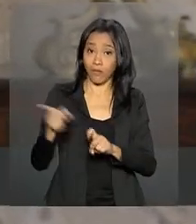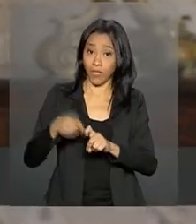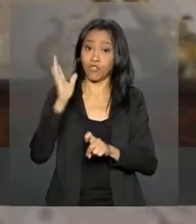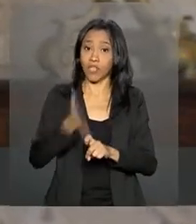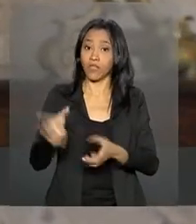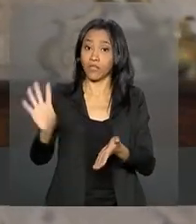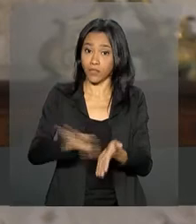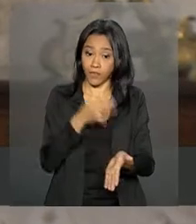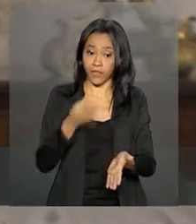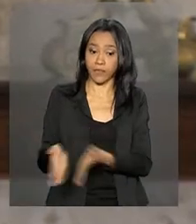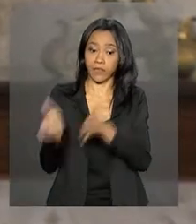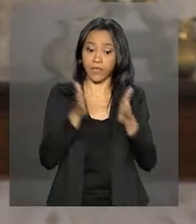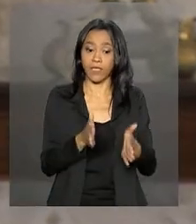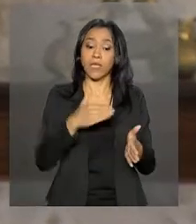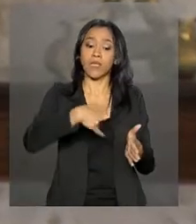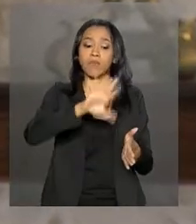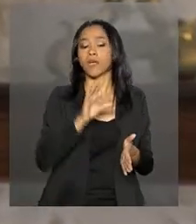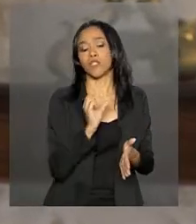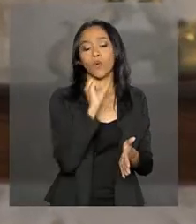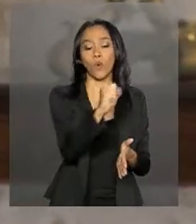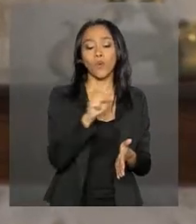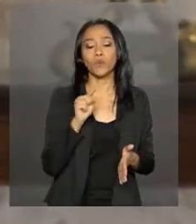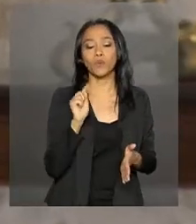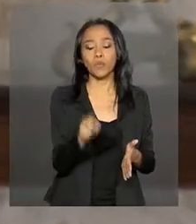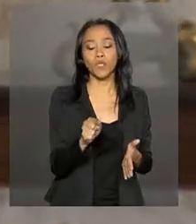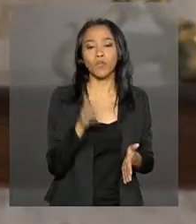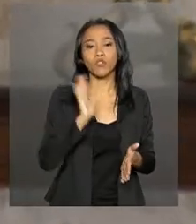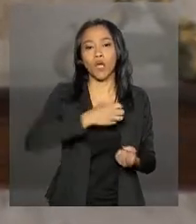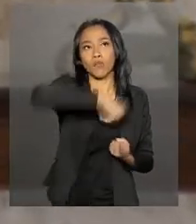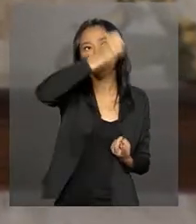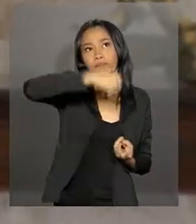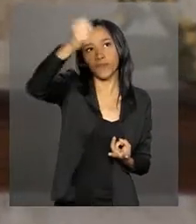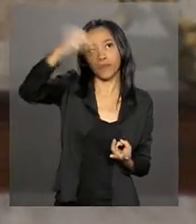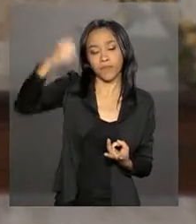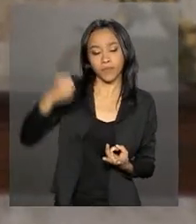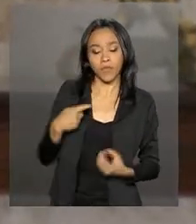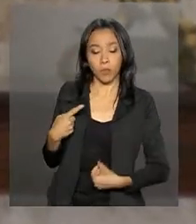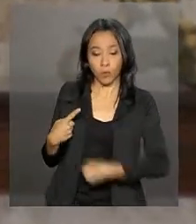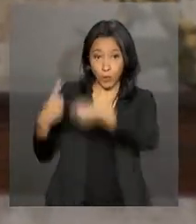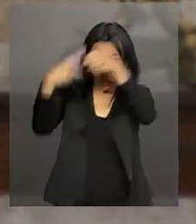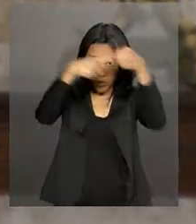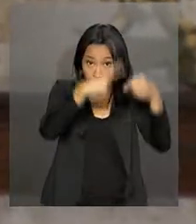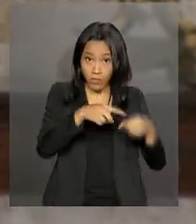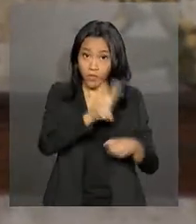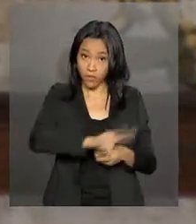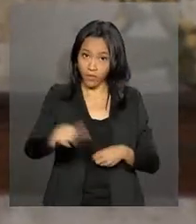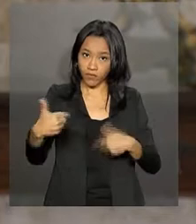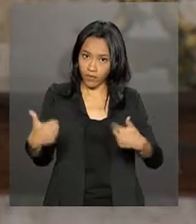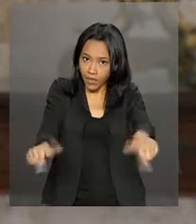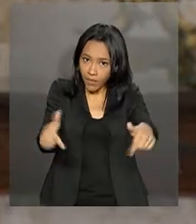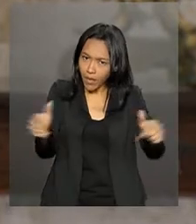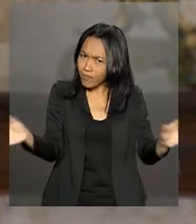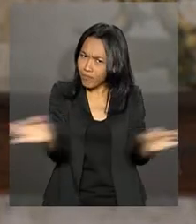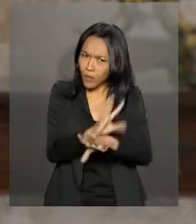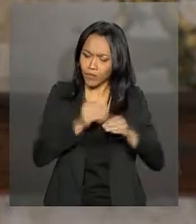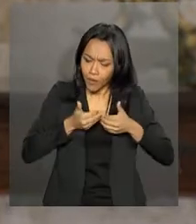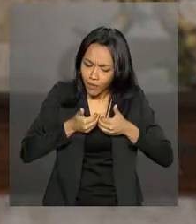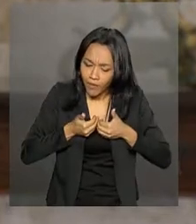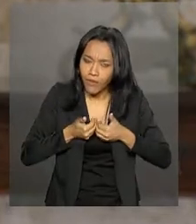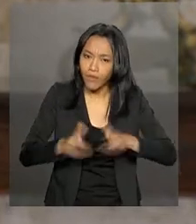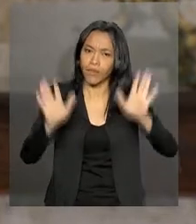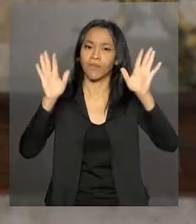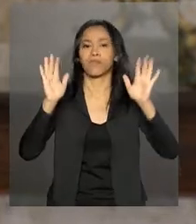mais de 8.000 deles já estão alocados nos municípios onde vão trabalhar, prontos para já dar início